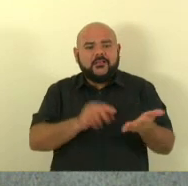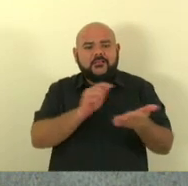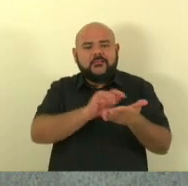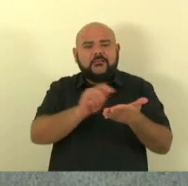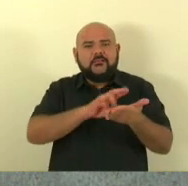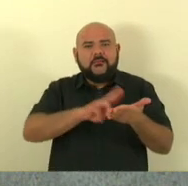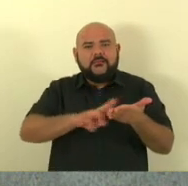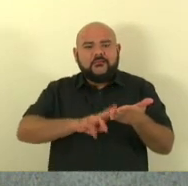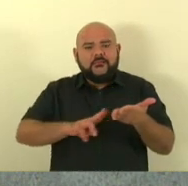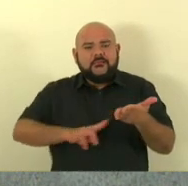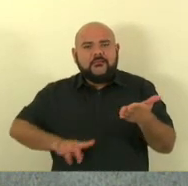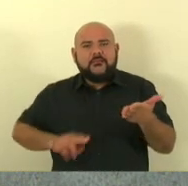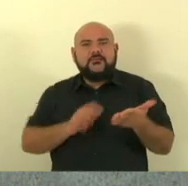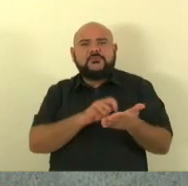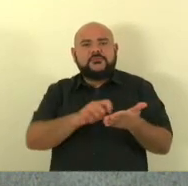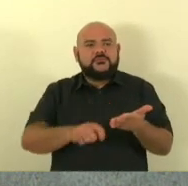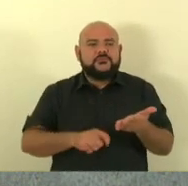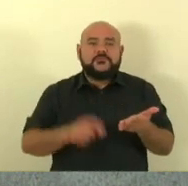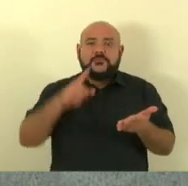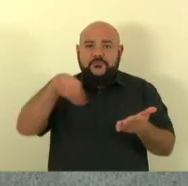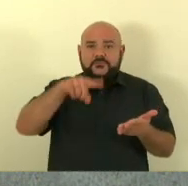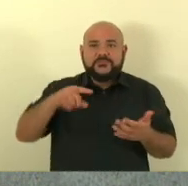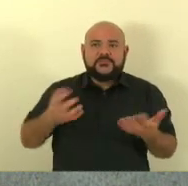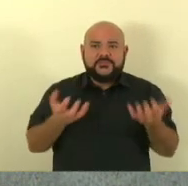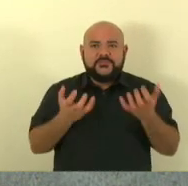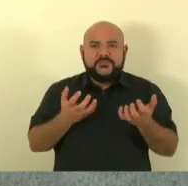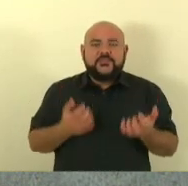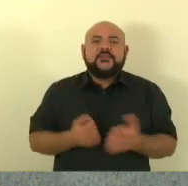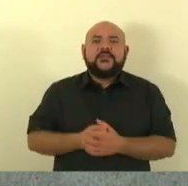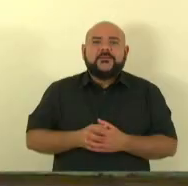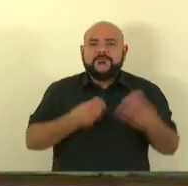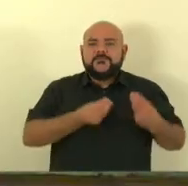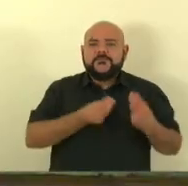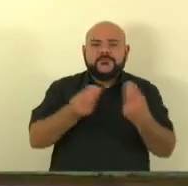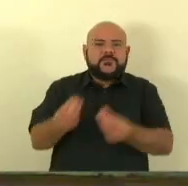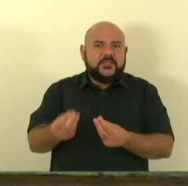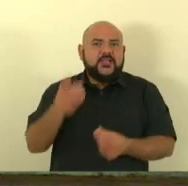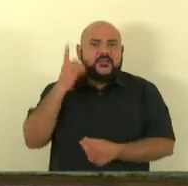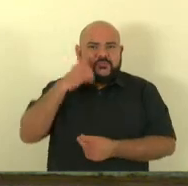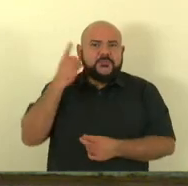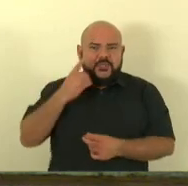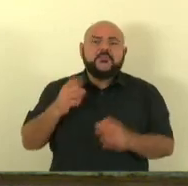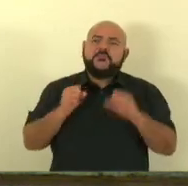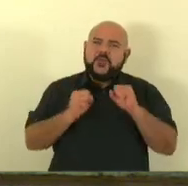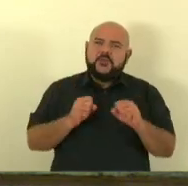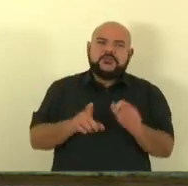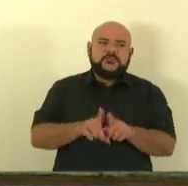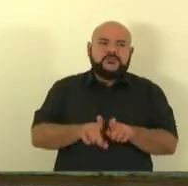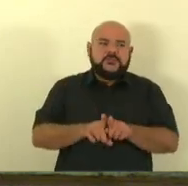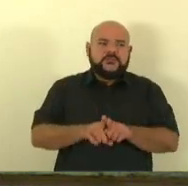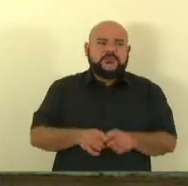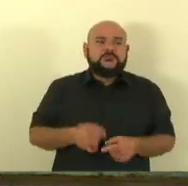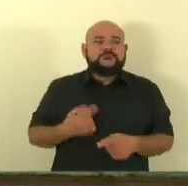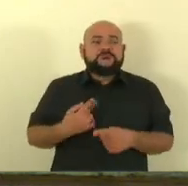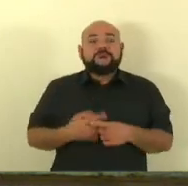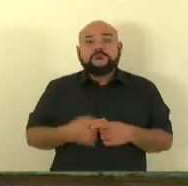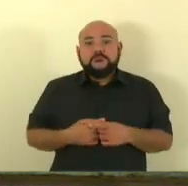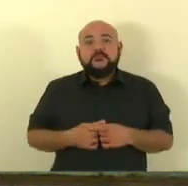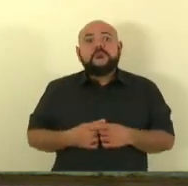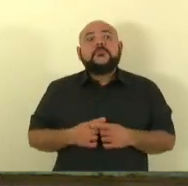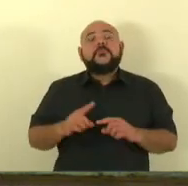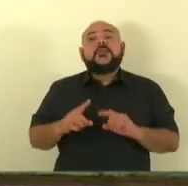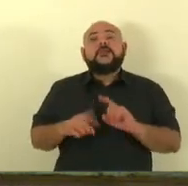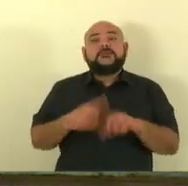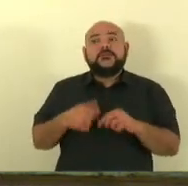vocês quiserem deixar com algum deputado deixo porque aí chega lá